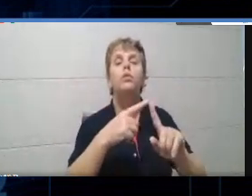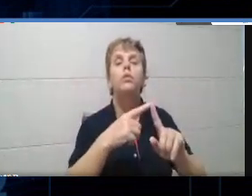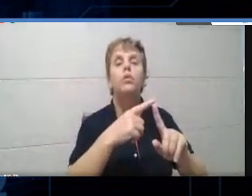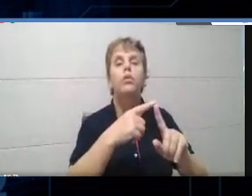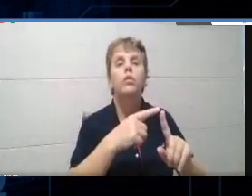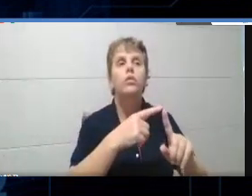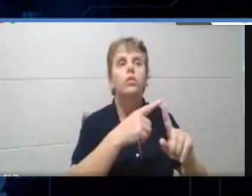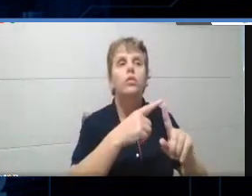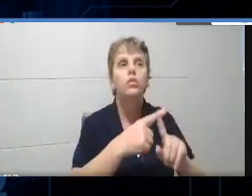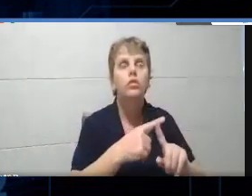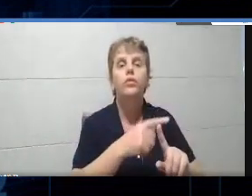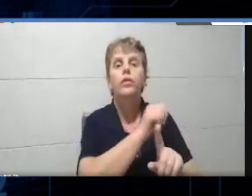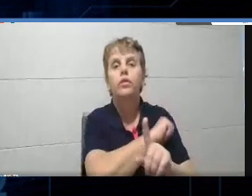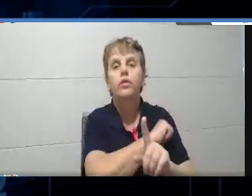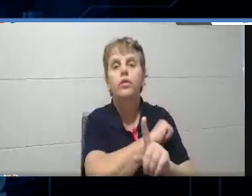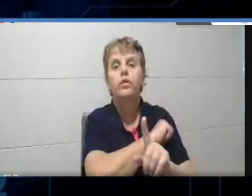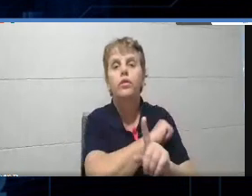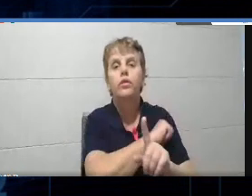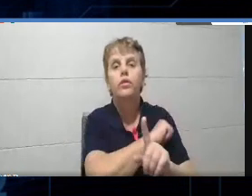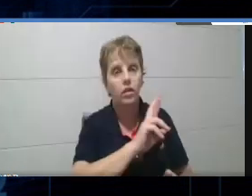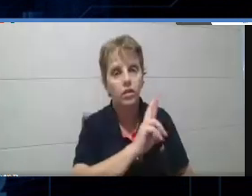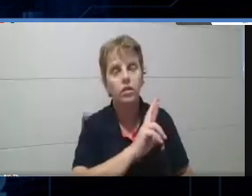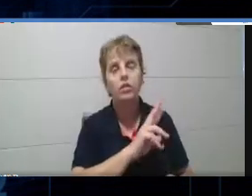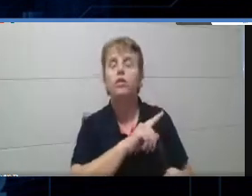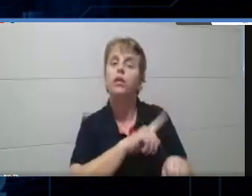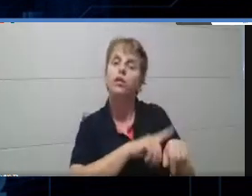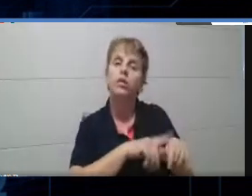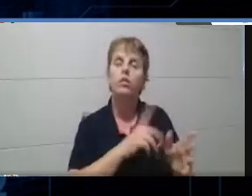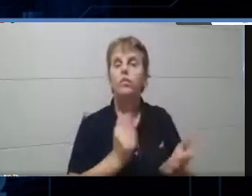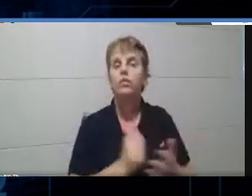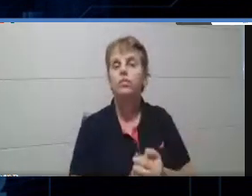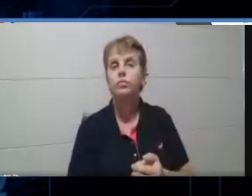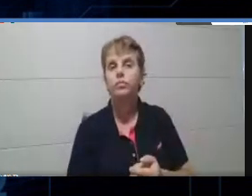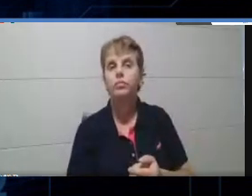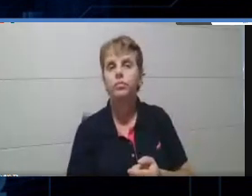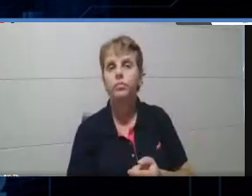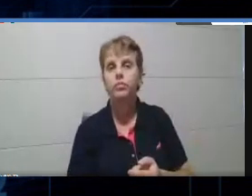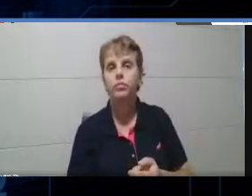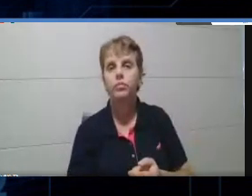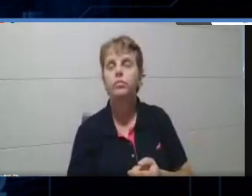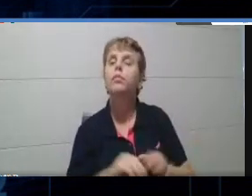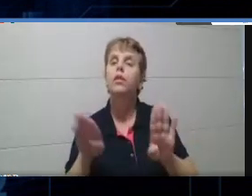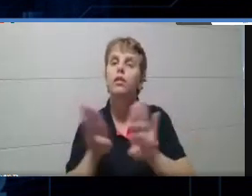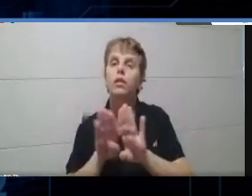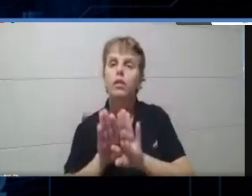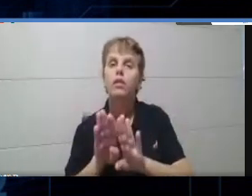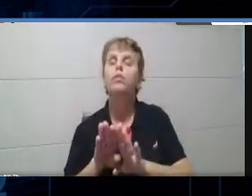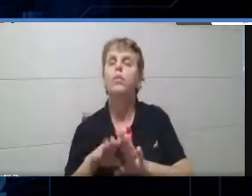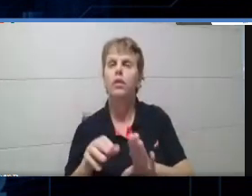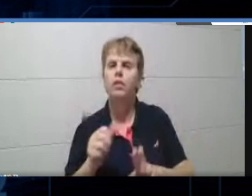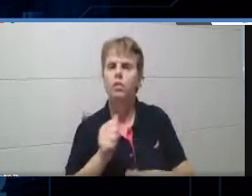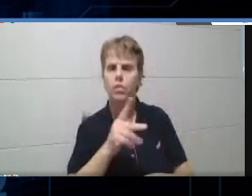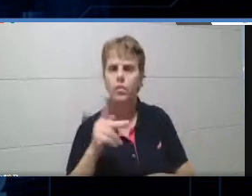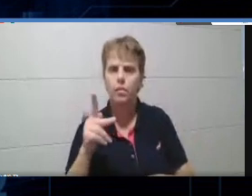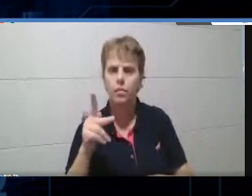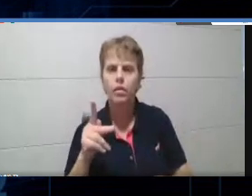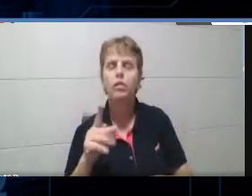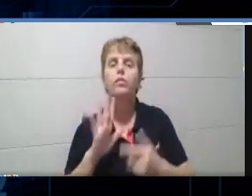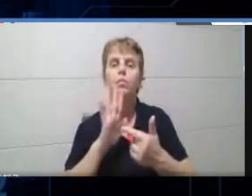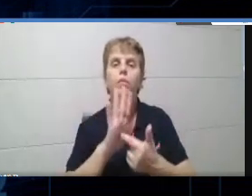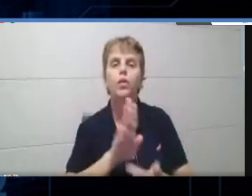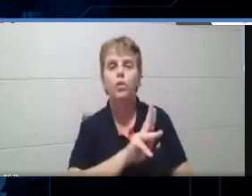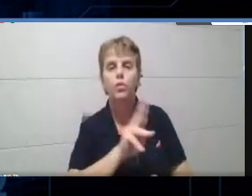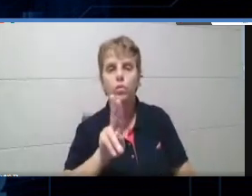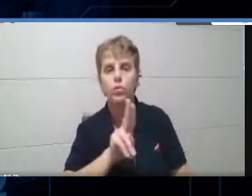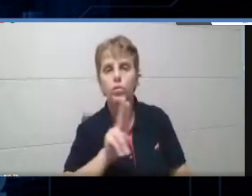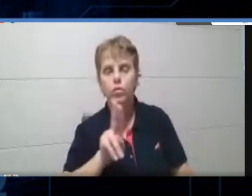Tá? Então, ilimitado. Aqui tem uma opção que o próprio aplicativo vai dar os nomes para eles. Eu sempre deixo